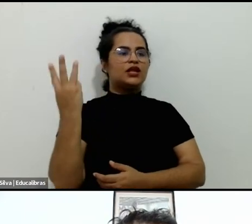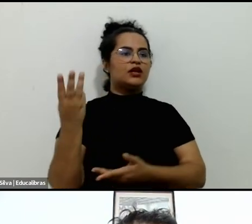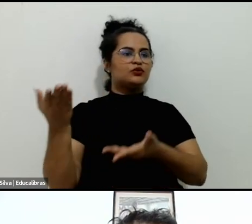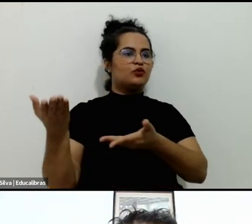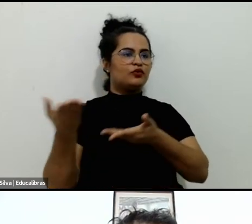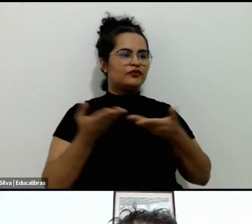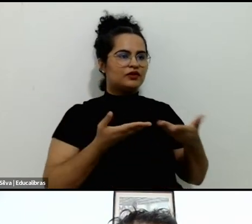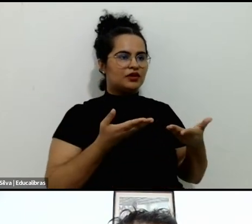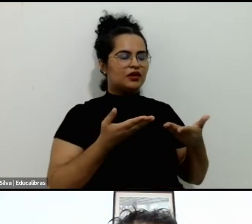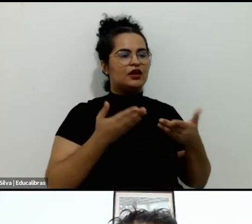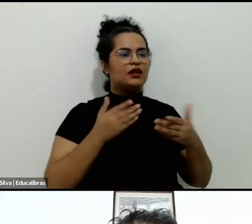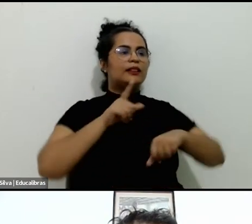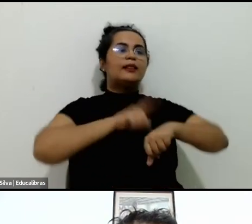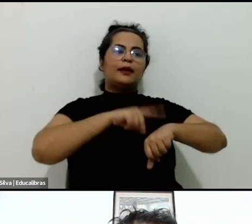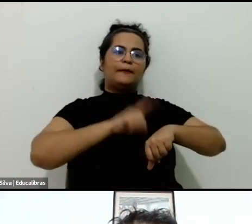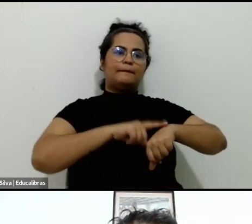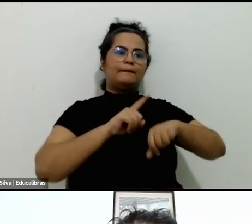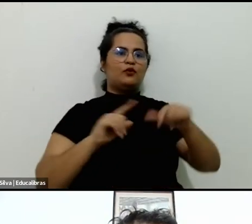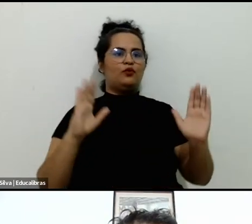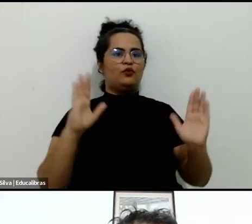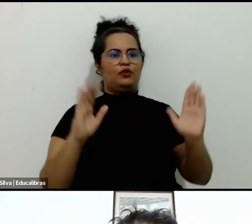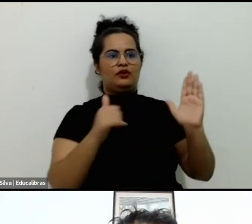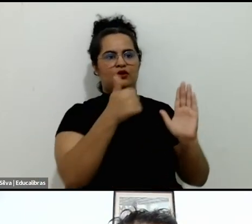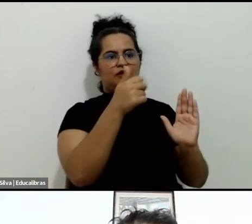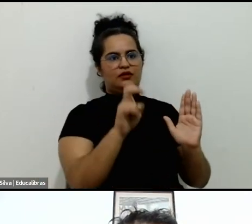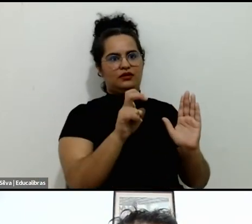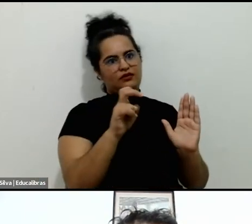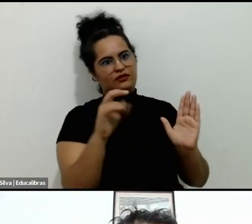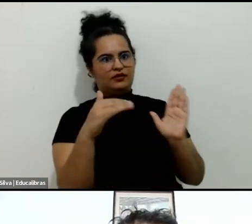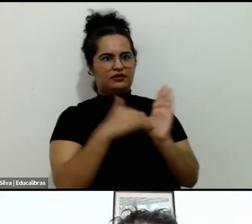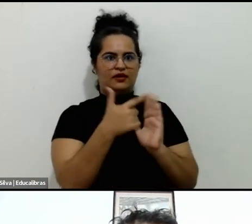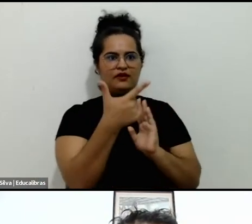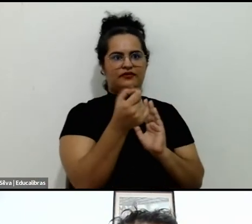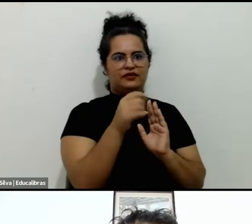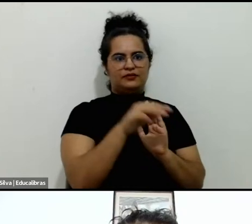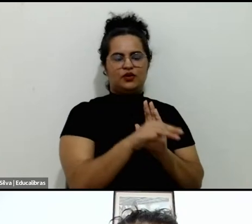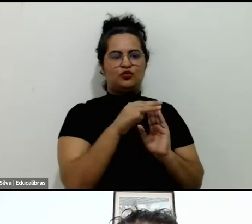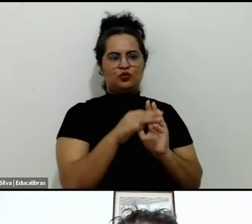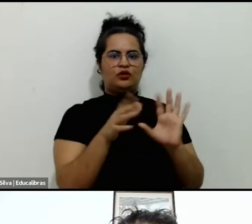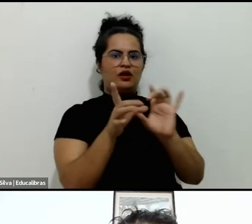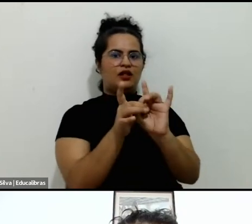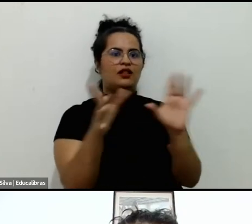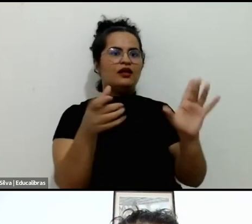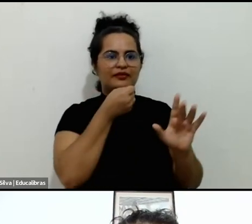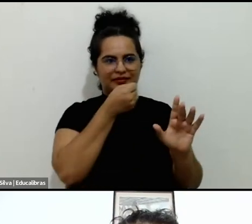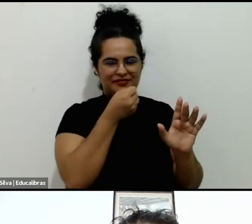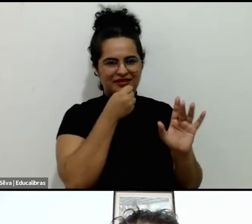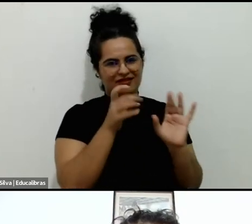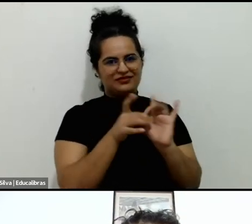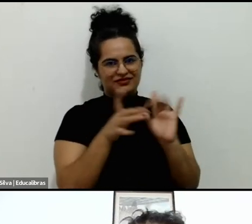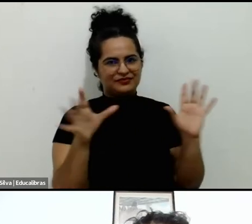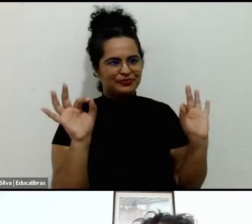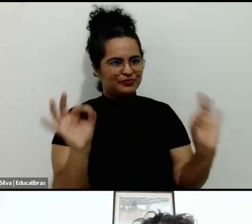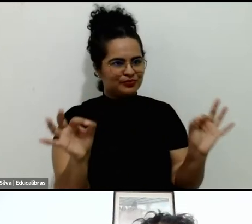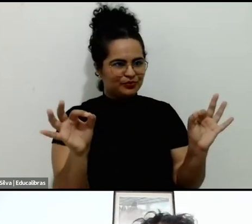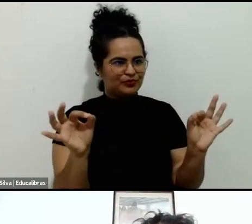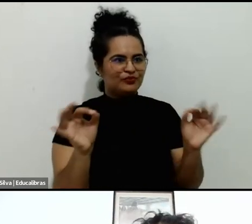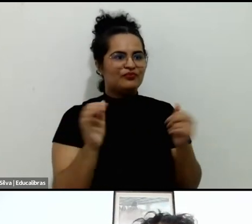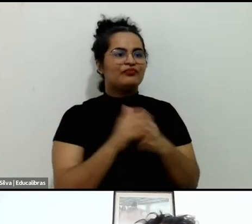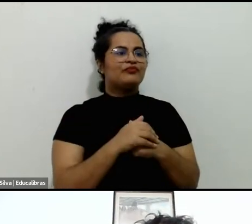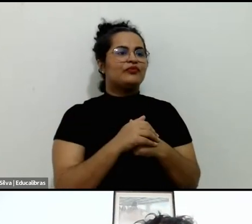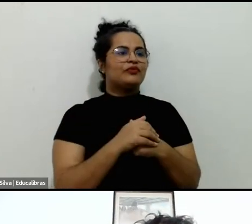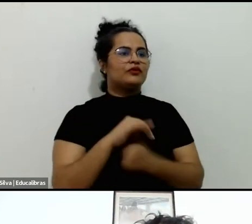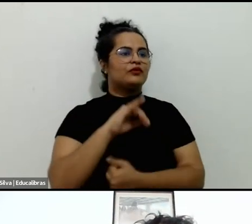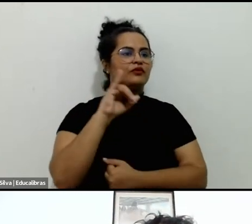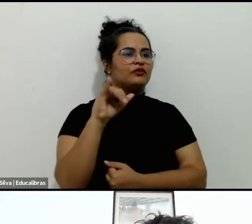entre 15 e 20 minutos para dar maior espaço de debate posterior. bom? Então, John